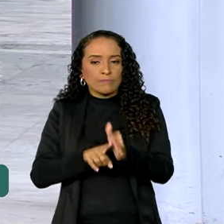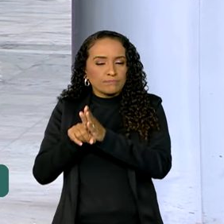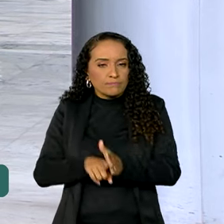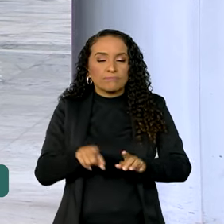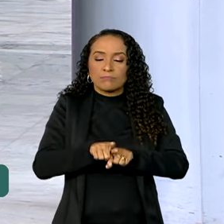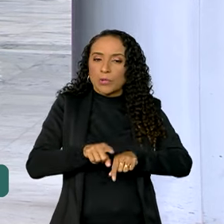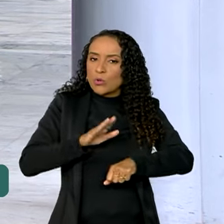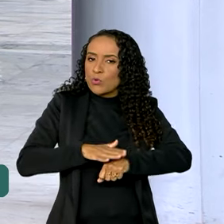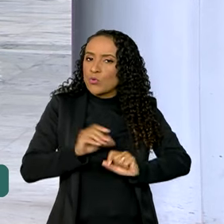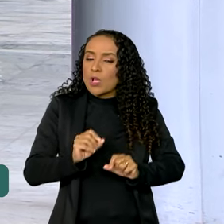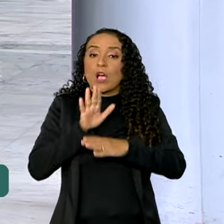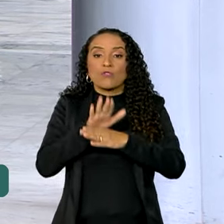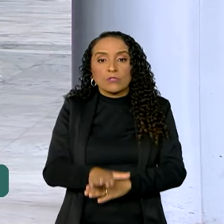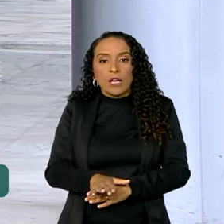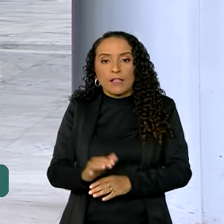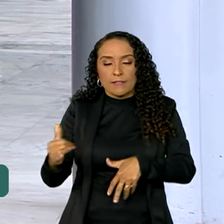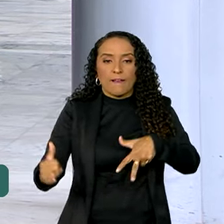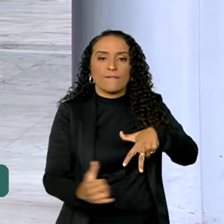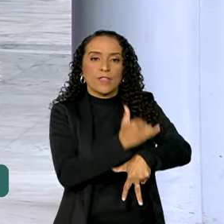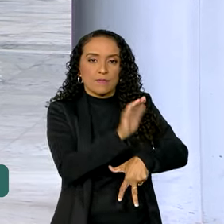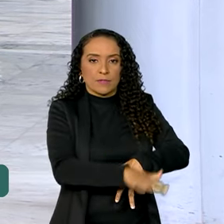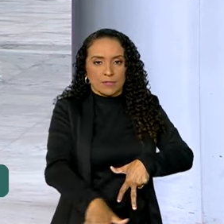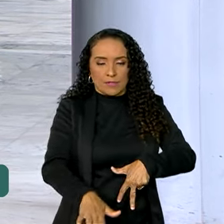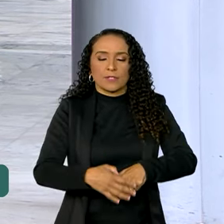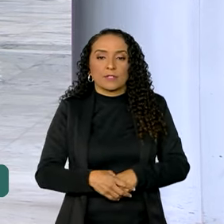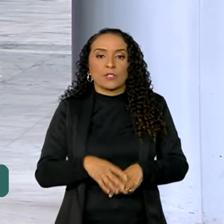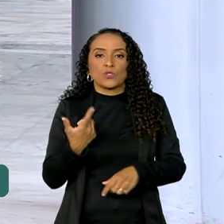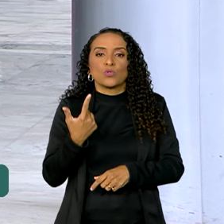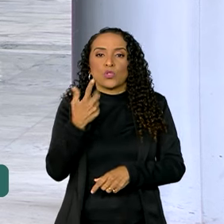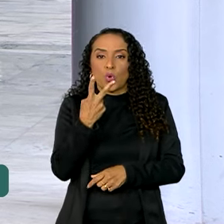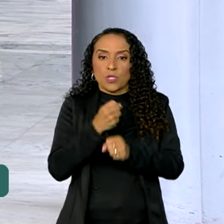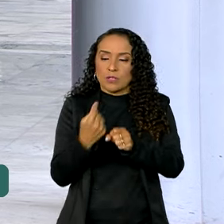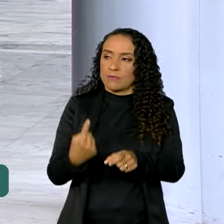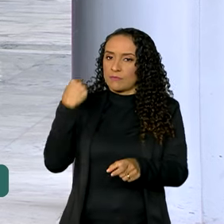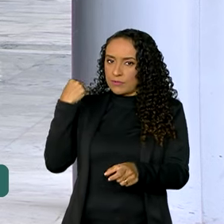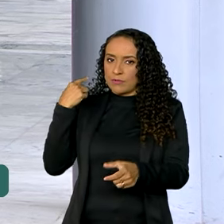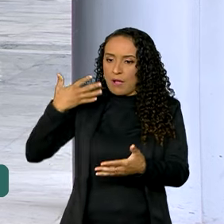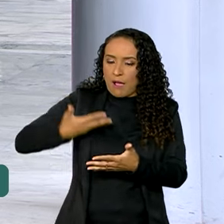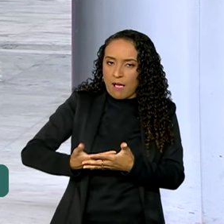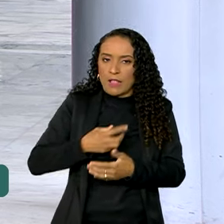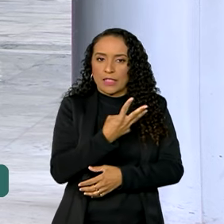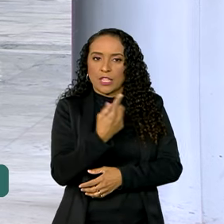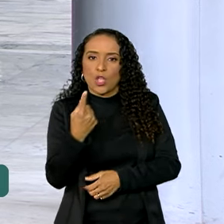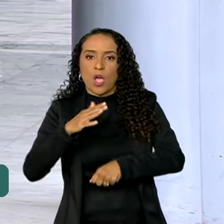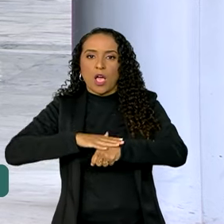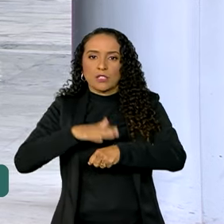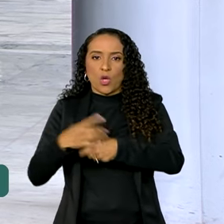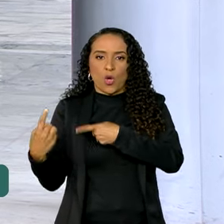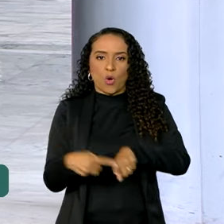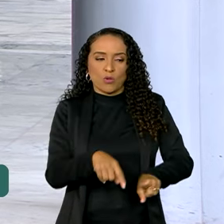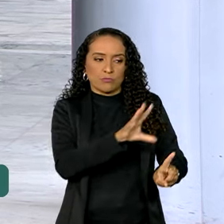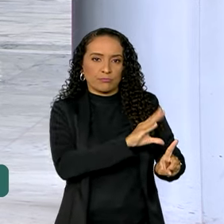casos e também para ajudar essas vítimas, essas crianças. E nos últimos dois anos foram feitas 31 ações de combate à